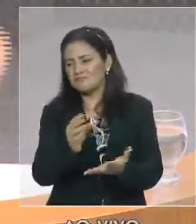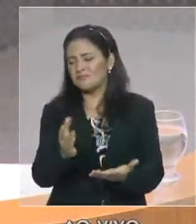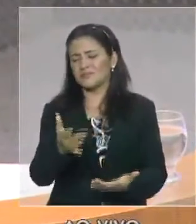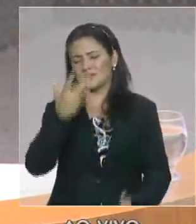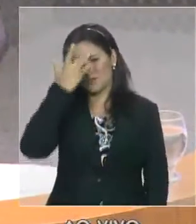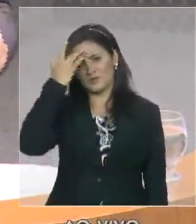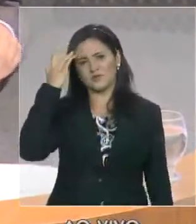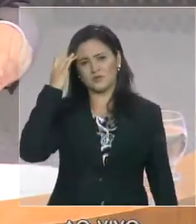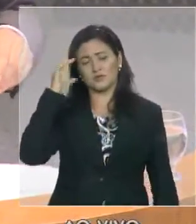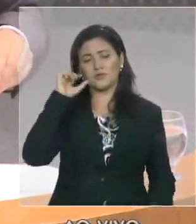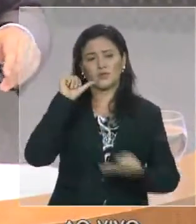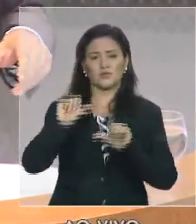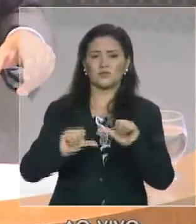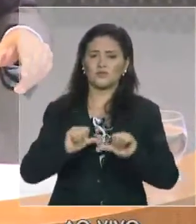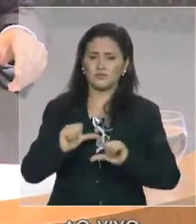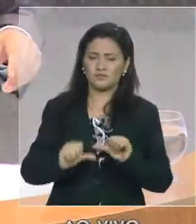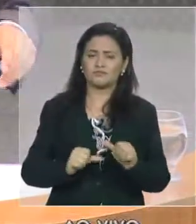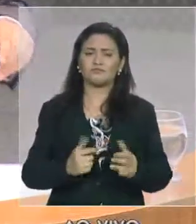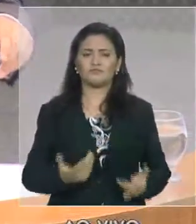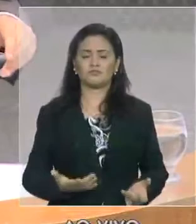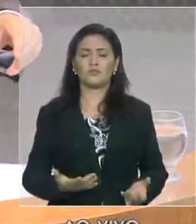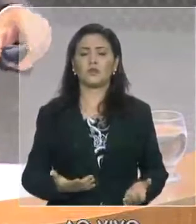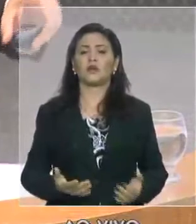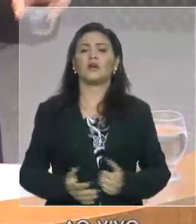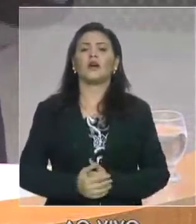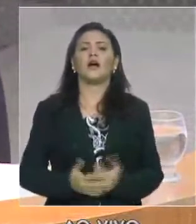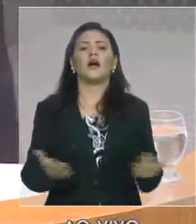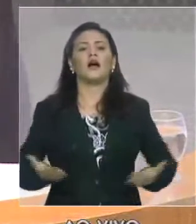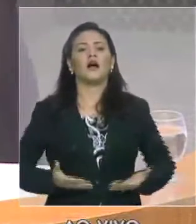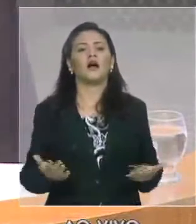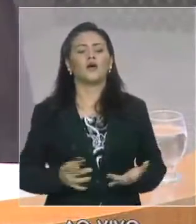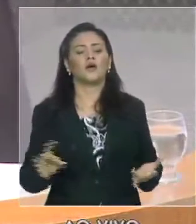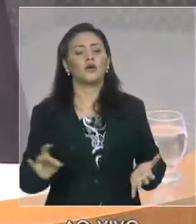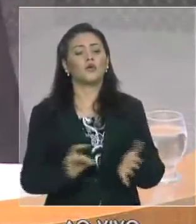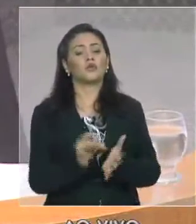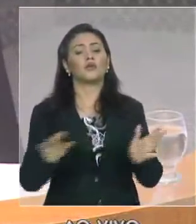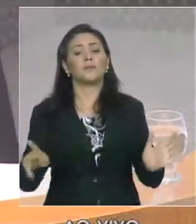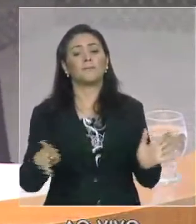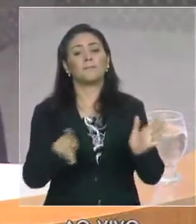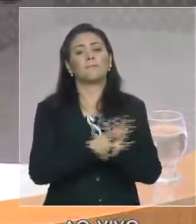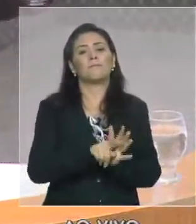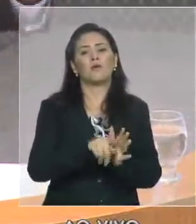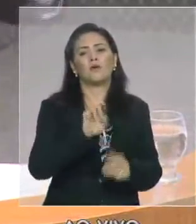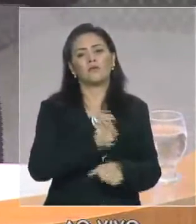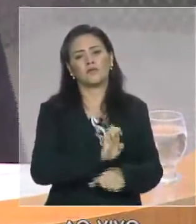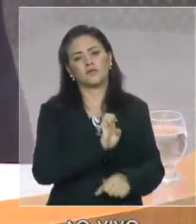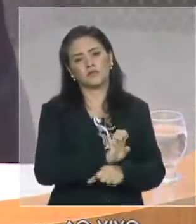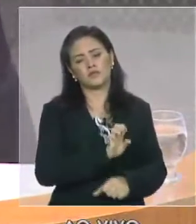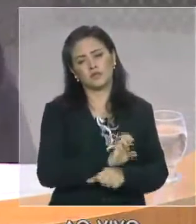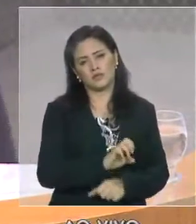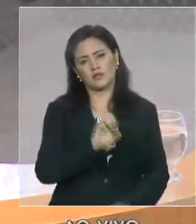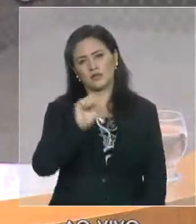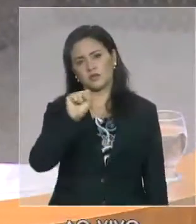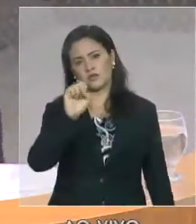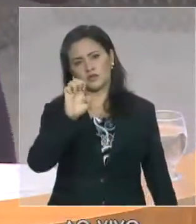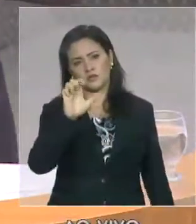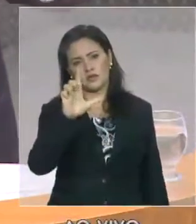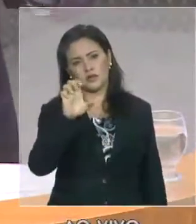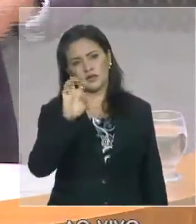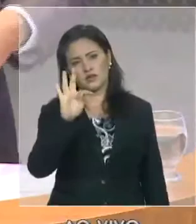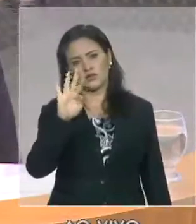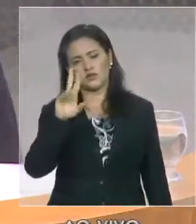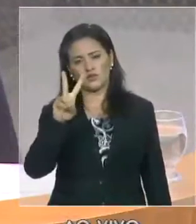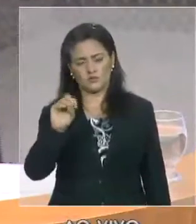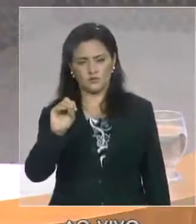terceirizadas por servidores contratados, servidores contratados mediante processo seletivo, e agora abrimos concurso